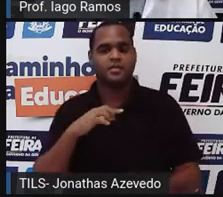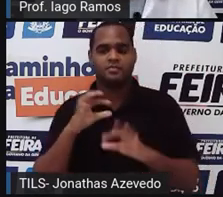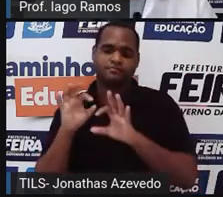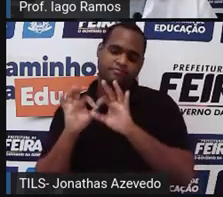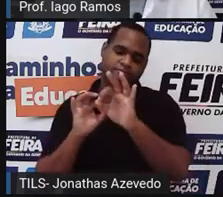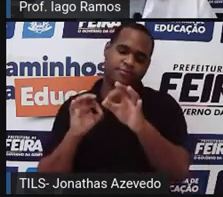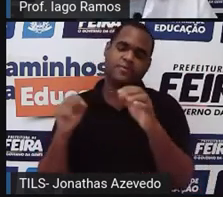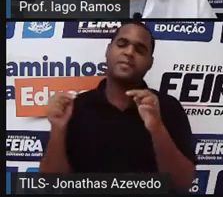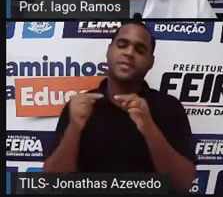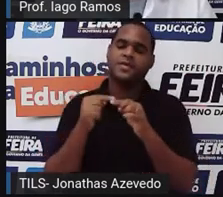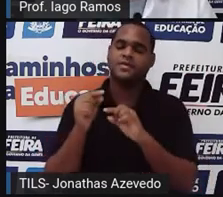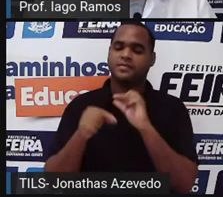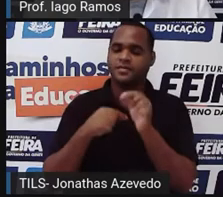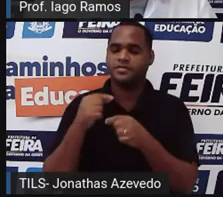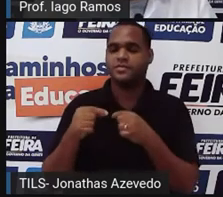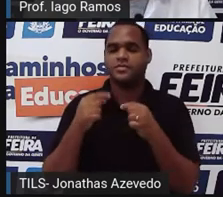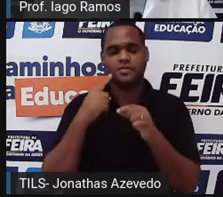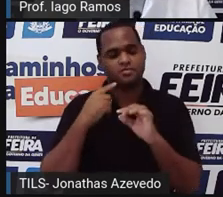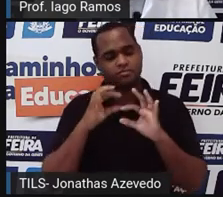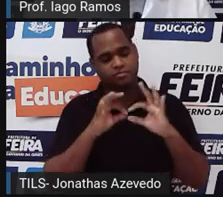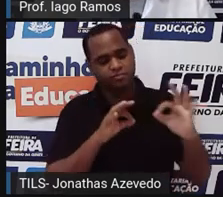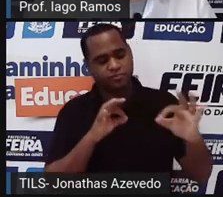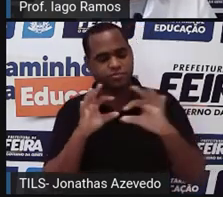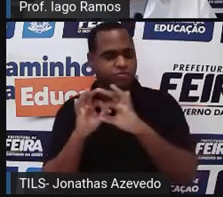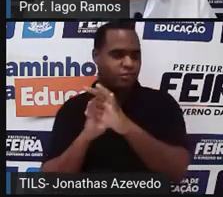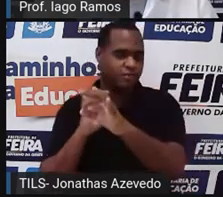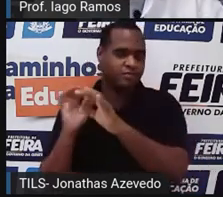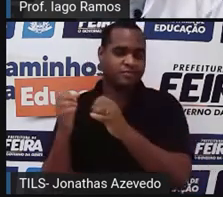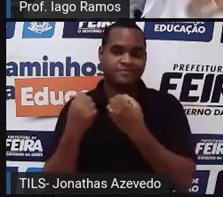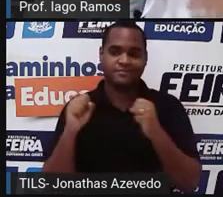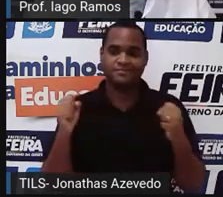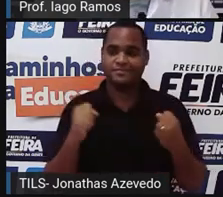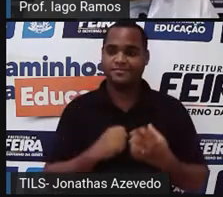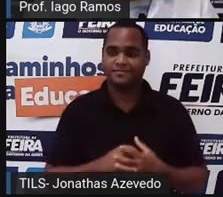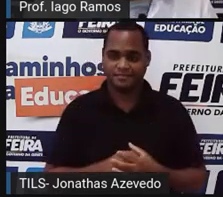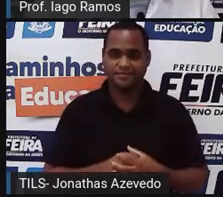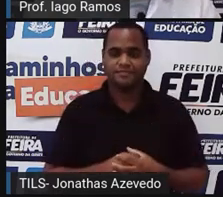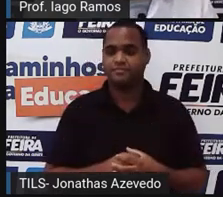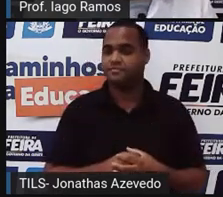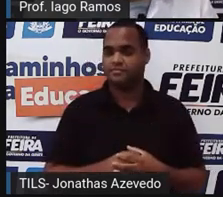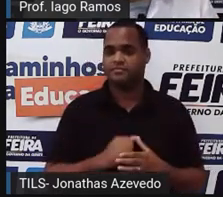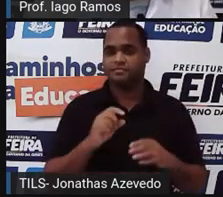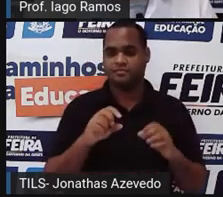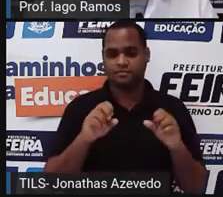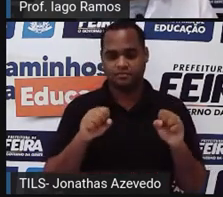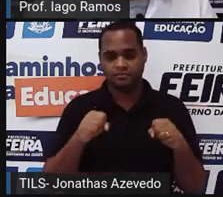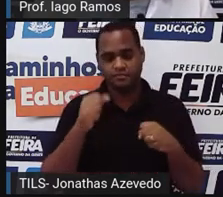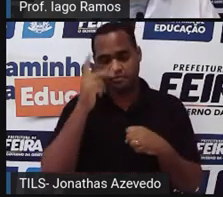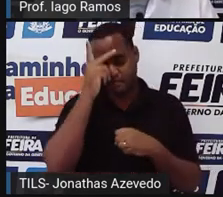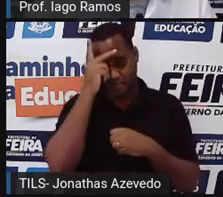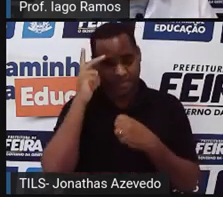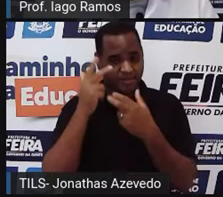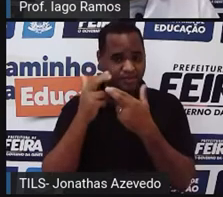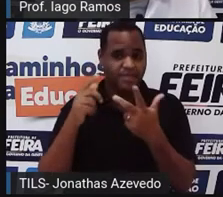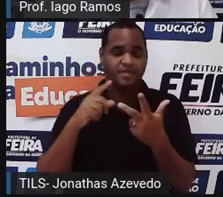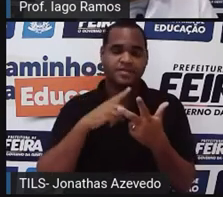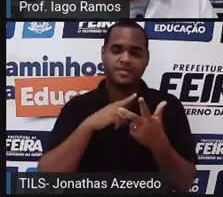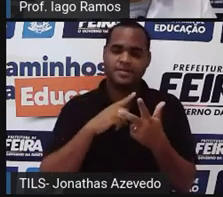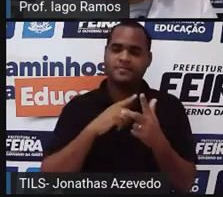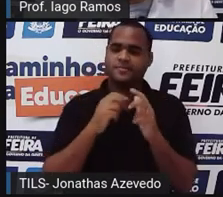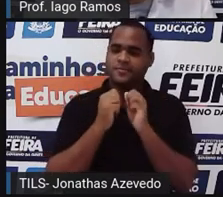né? Vai ser essa medida de distância, uma grandeza. A quantidade de pessoas que estão agora